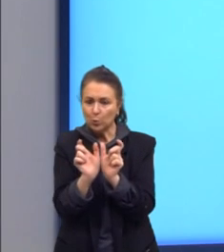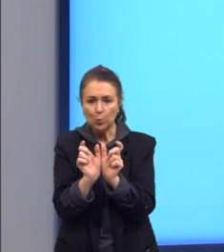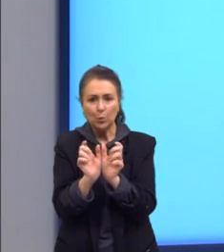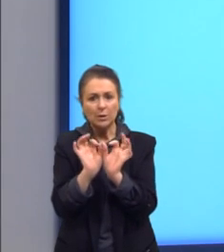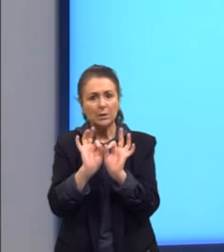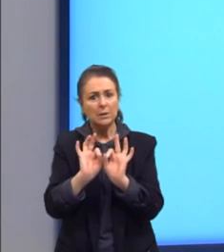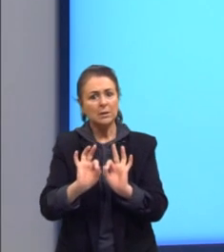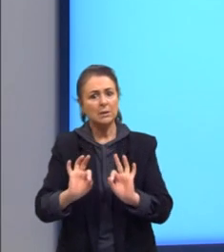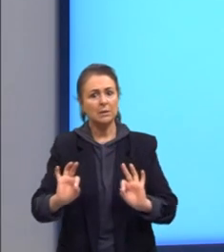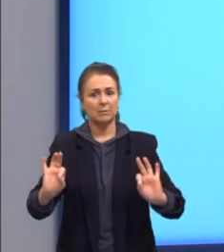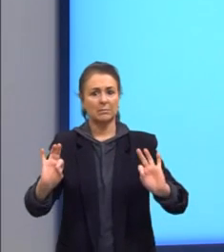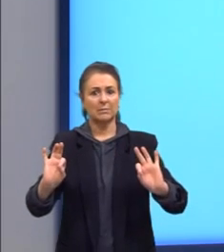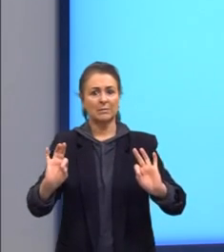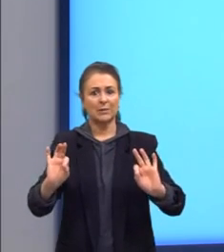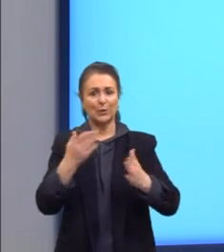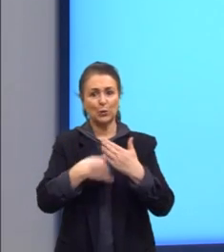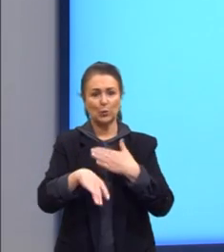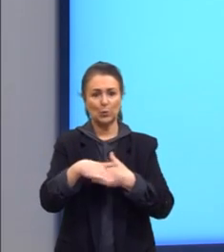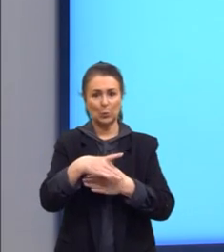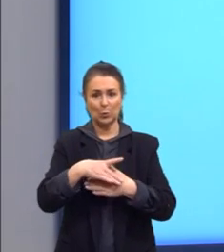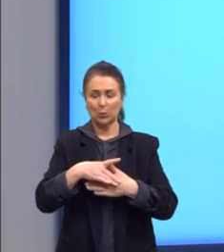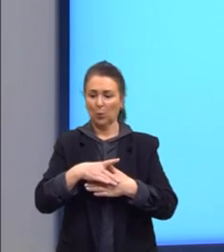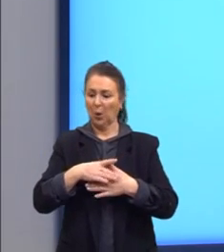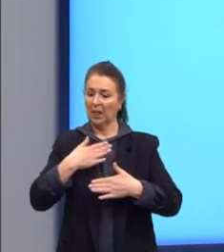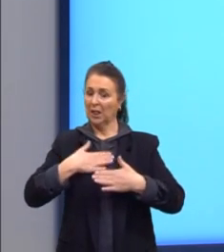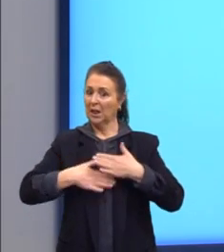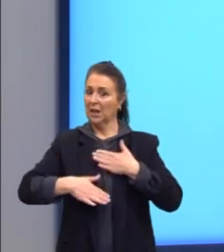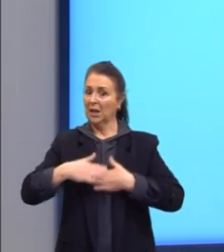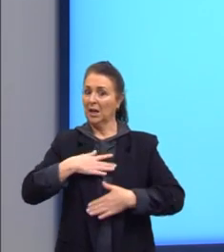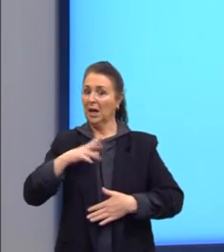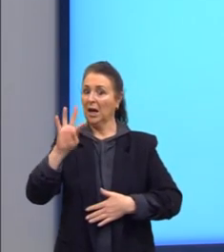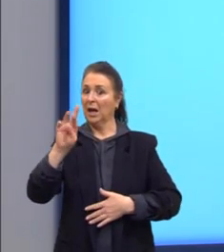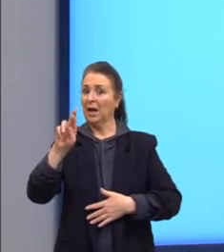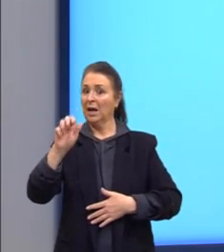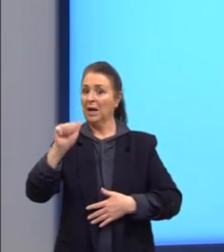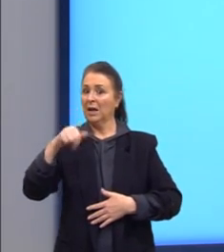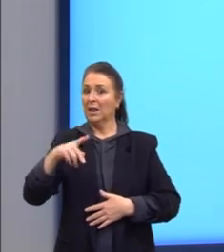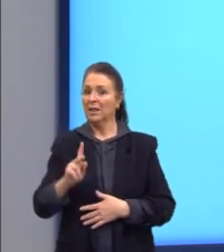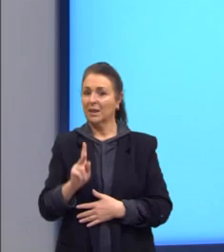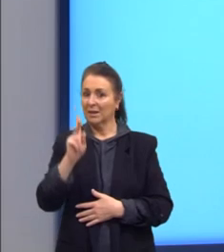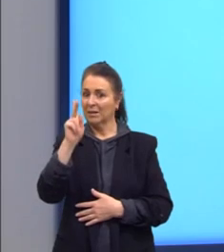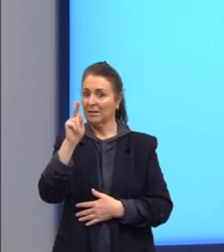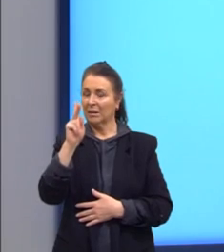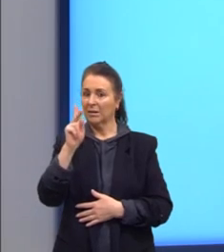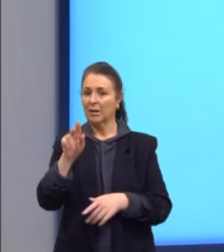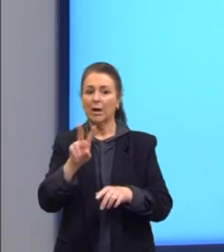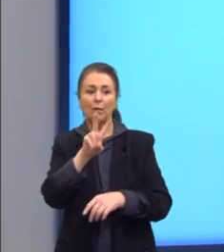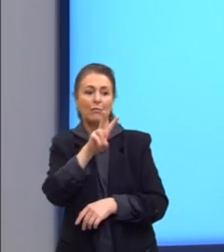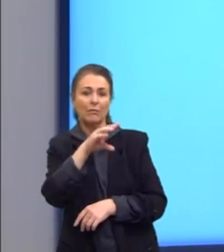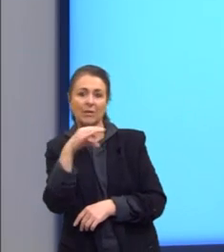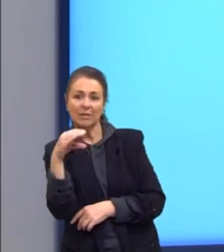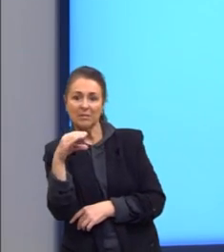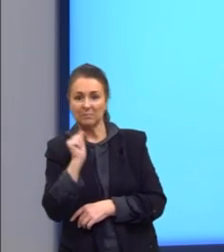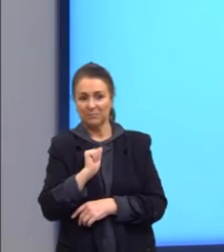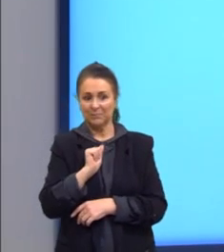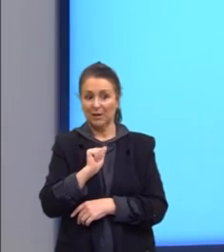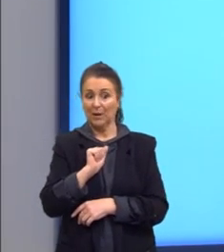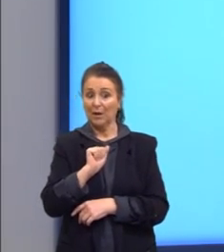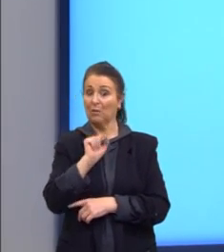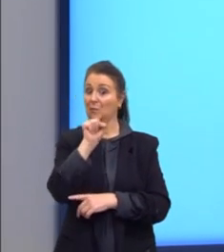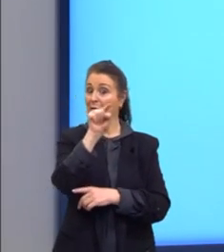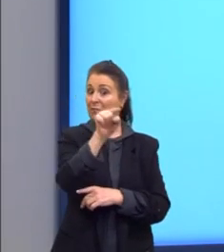tudo tranquilo, em vez do tranquilo, como abreviaturas padronizadas pelo uso, como VC, para você,